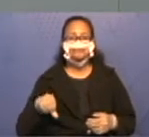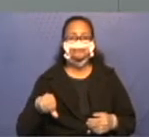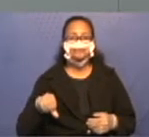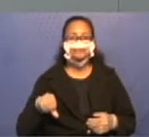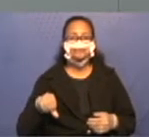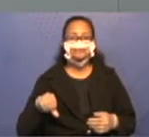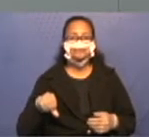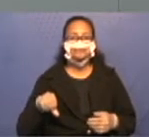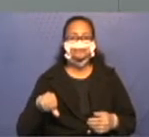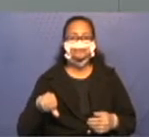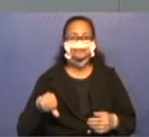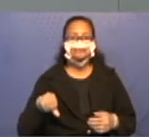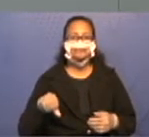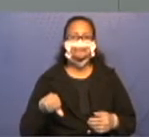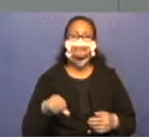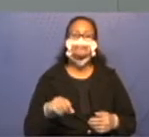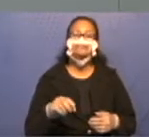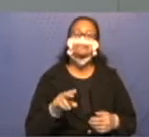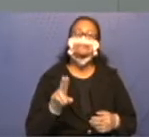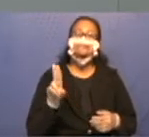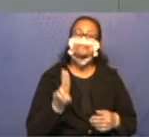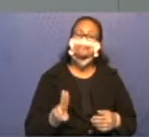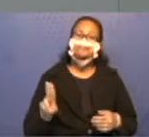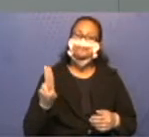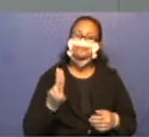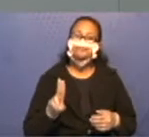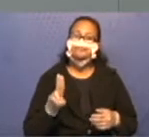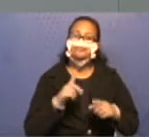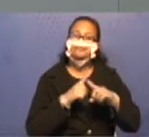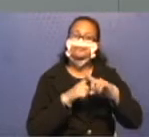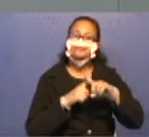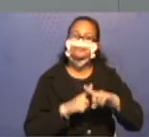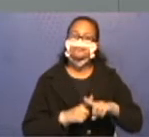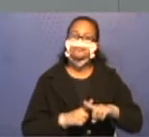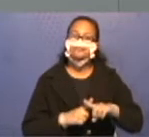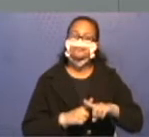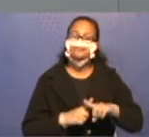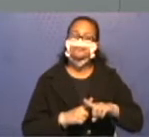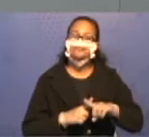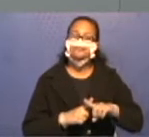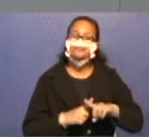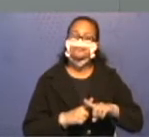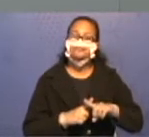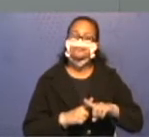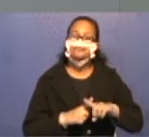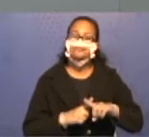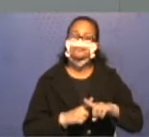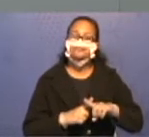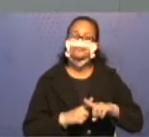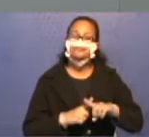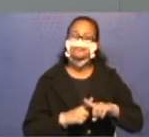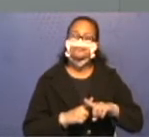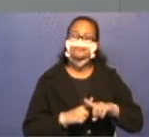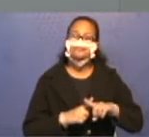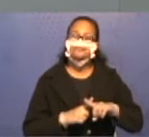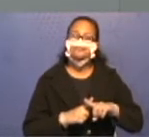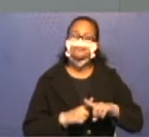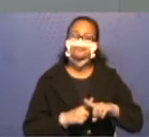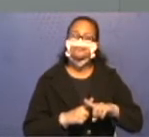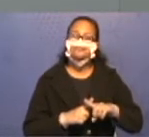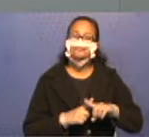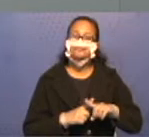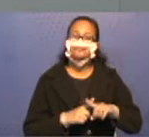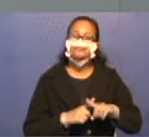vamos usar aqui na multiplicação. Primeiro, vocês vão